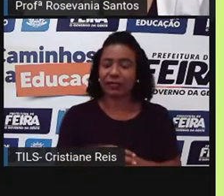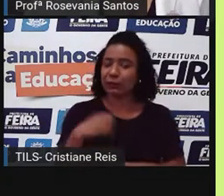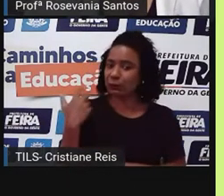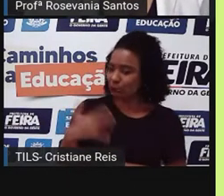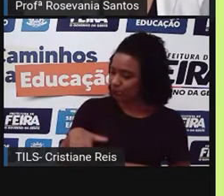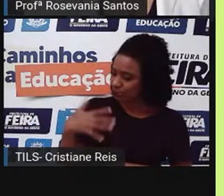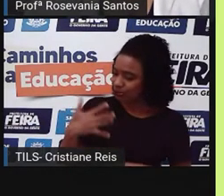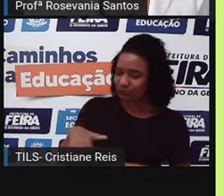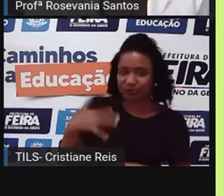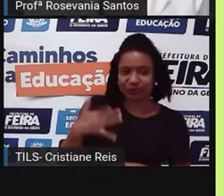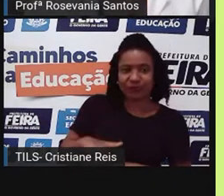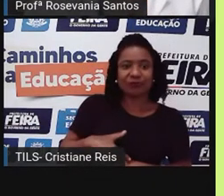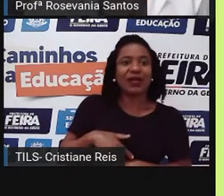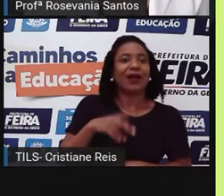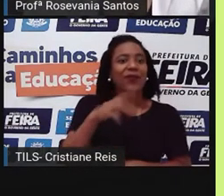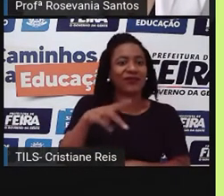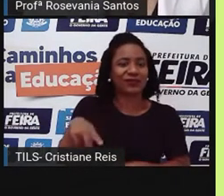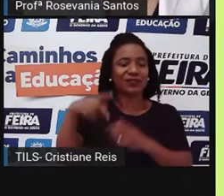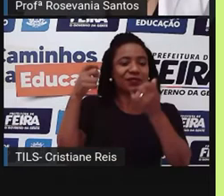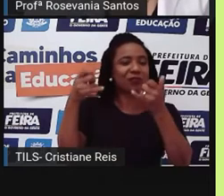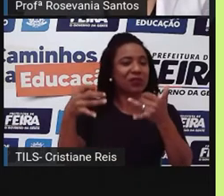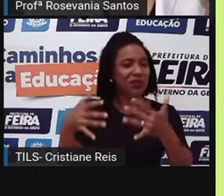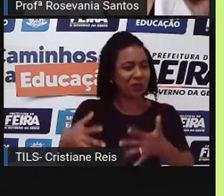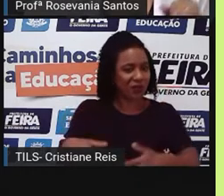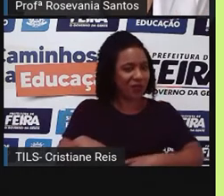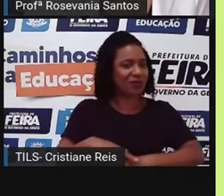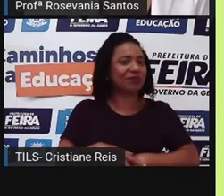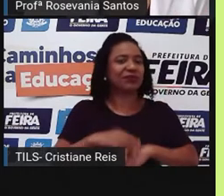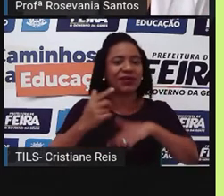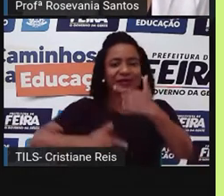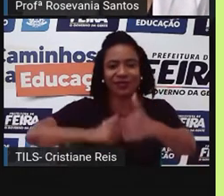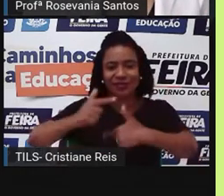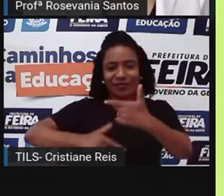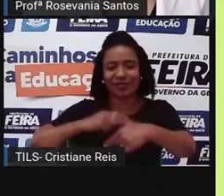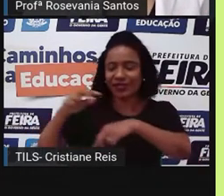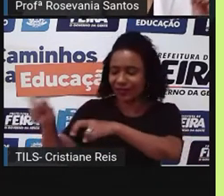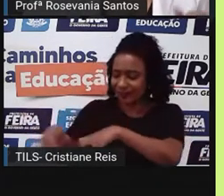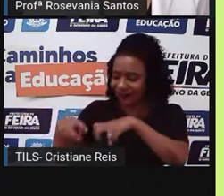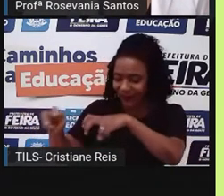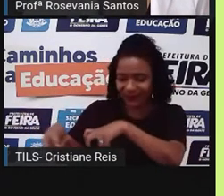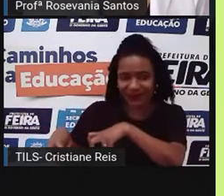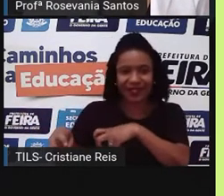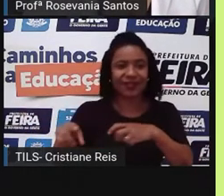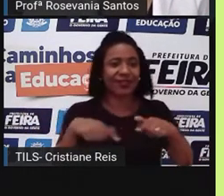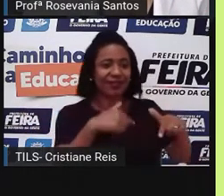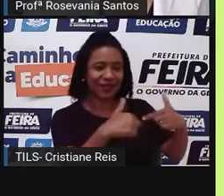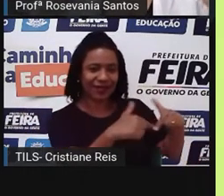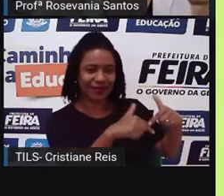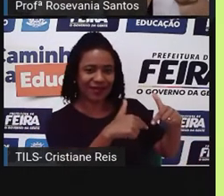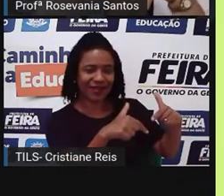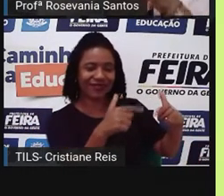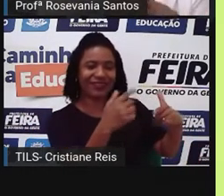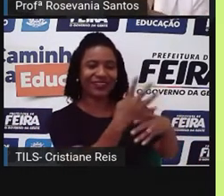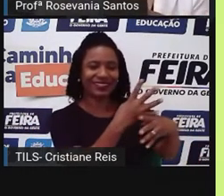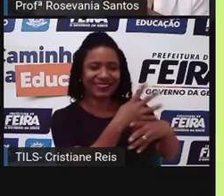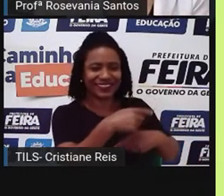É como a professora falou, as atividades do campo e as atividades da cidade estão